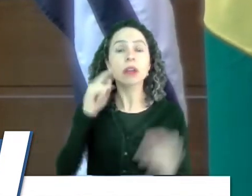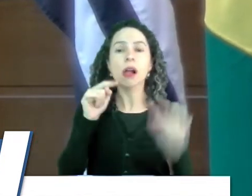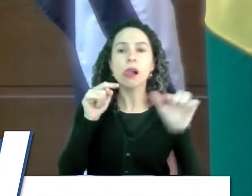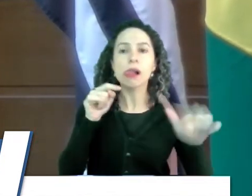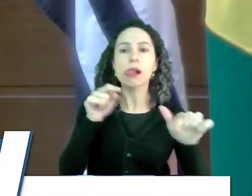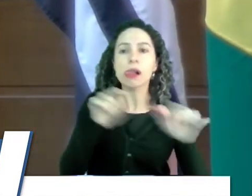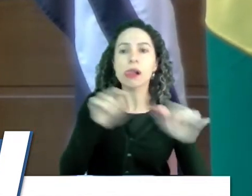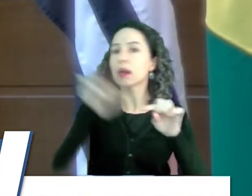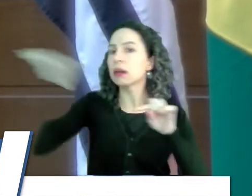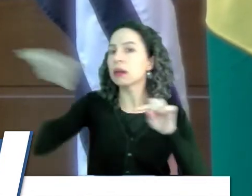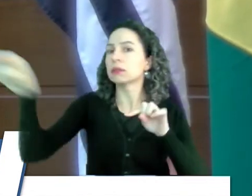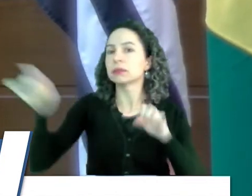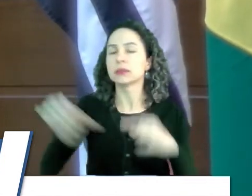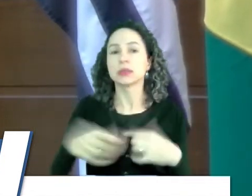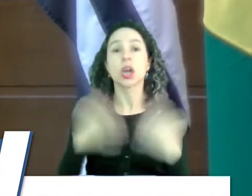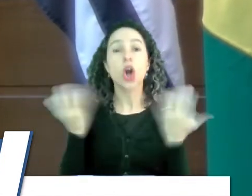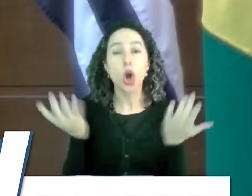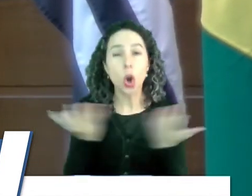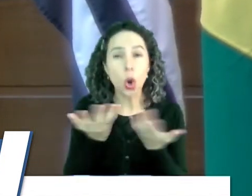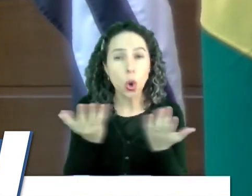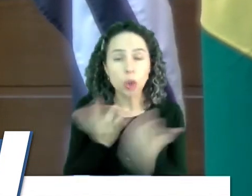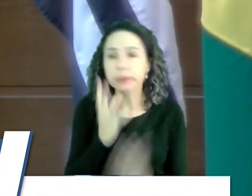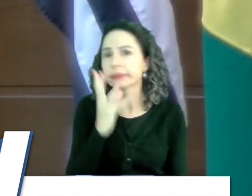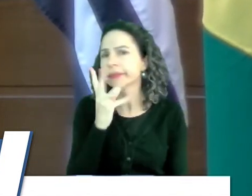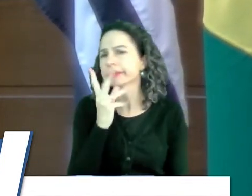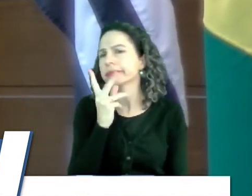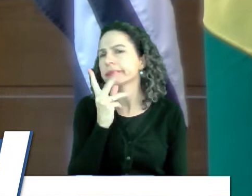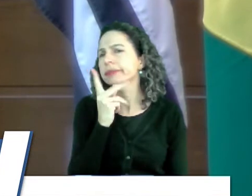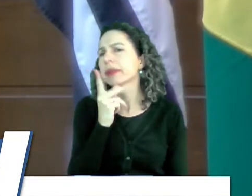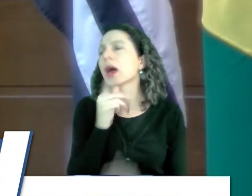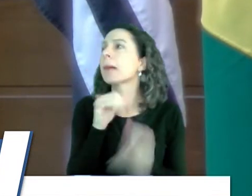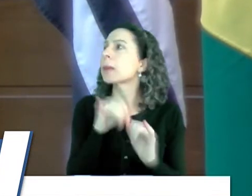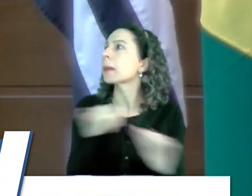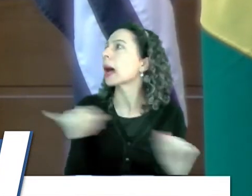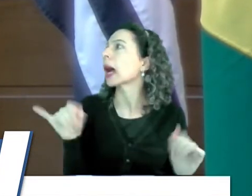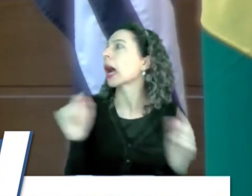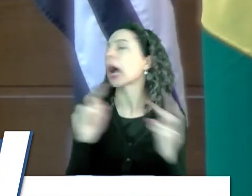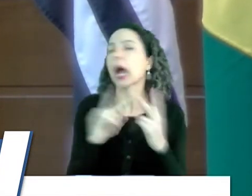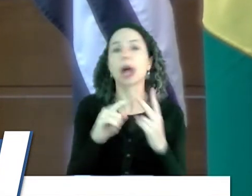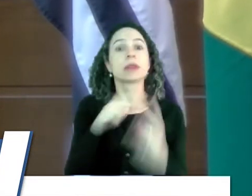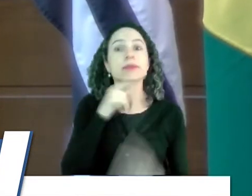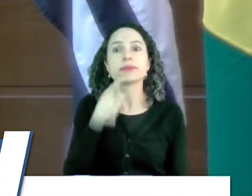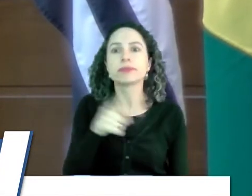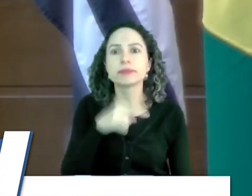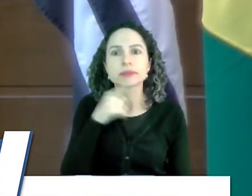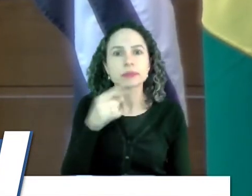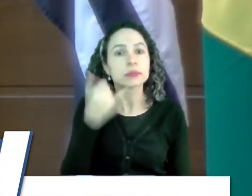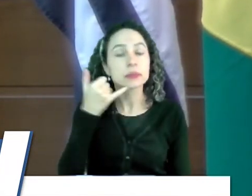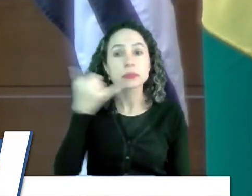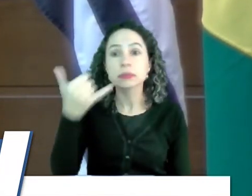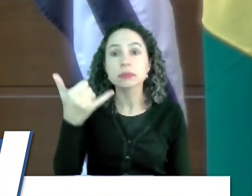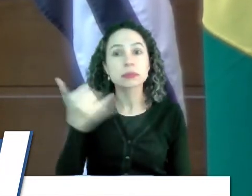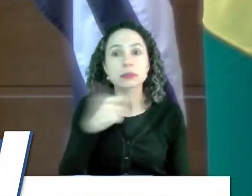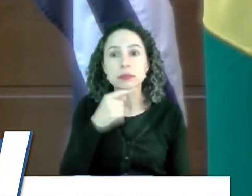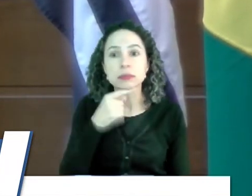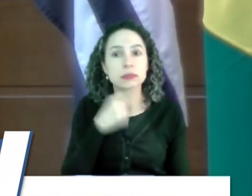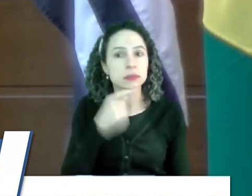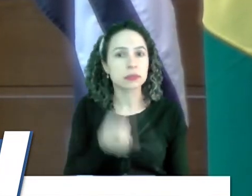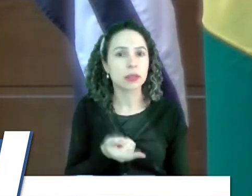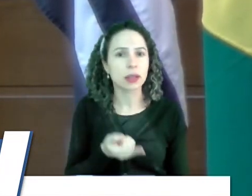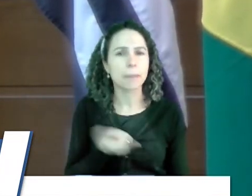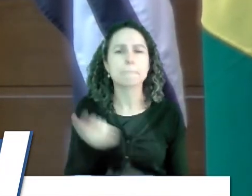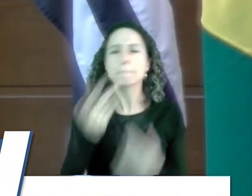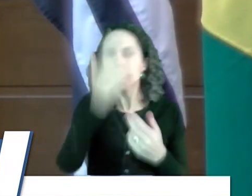transferia. Agora fica fazendo propaganda, o povo não consegue, não está conseguindo, porque muitas pessoas